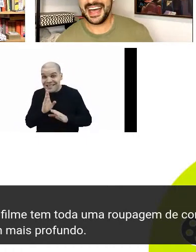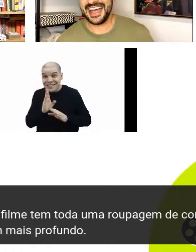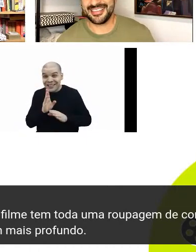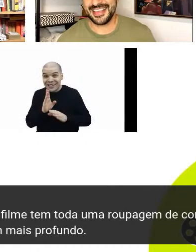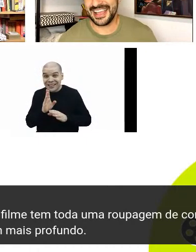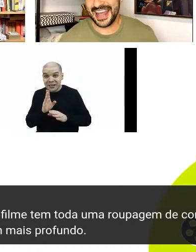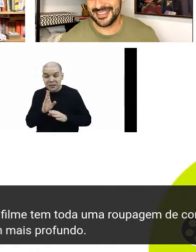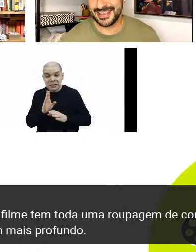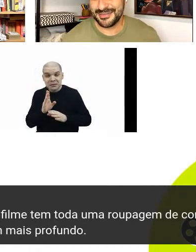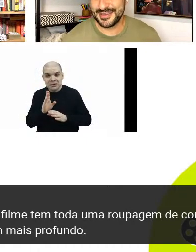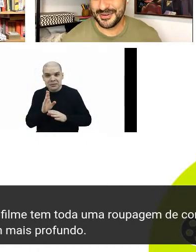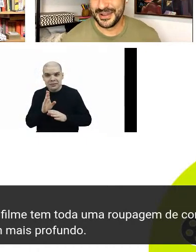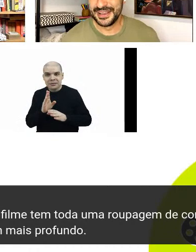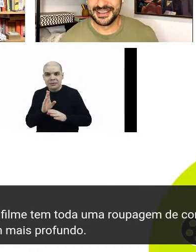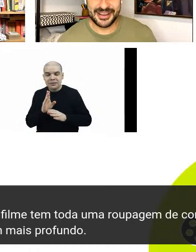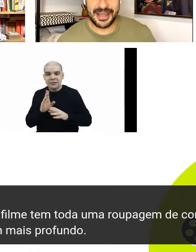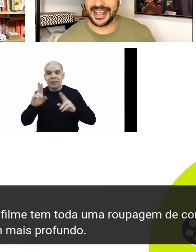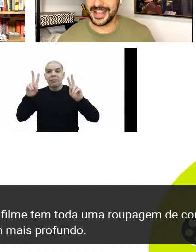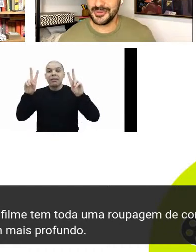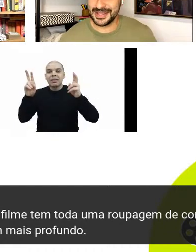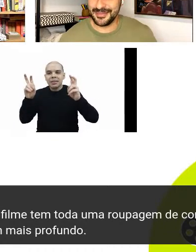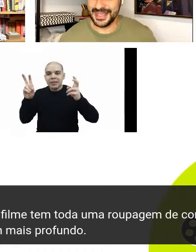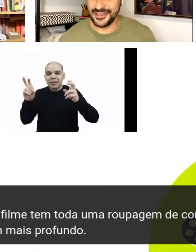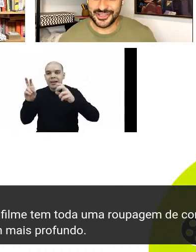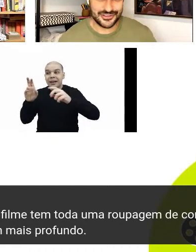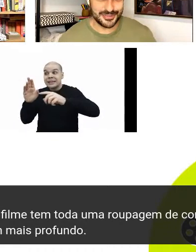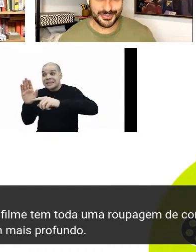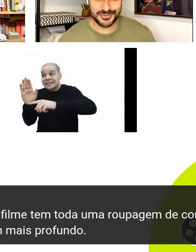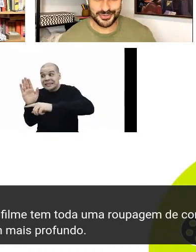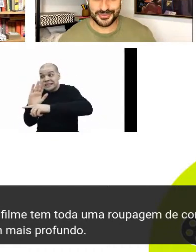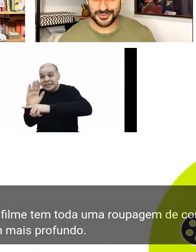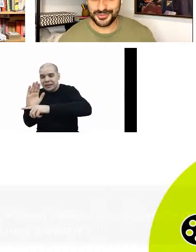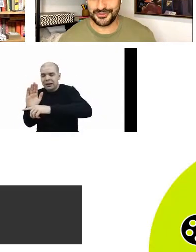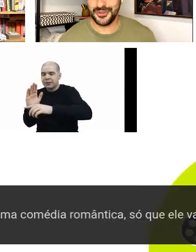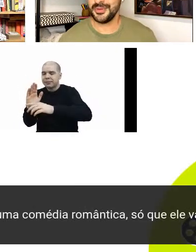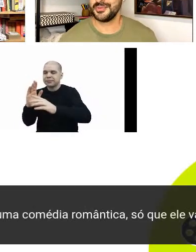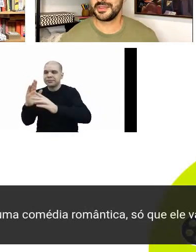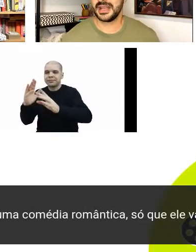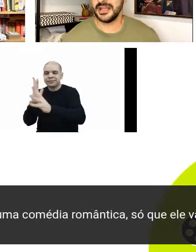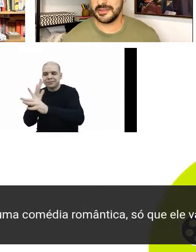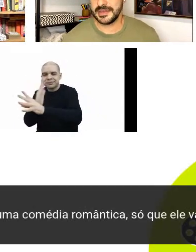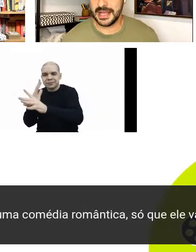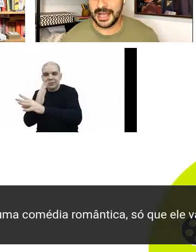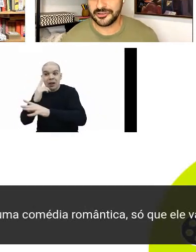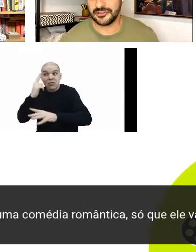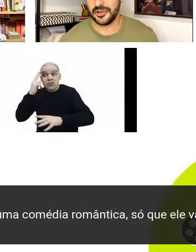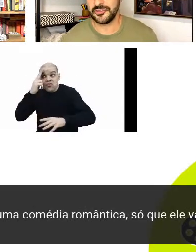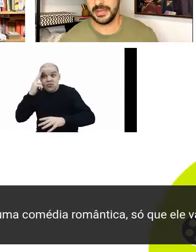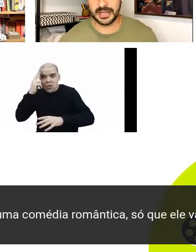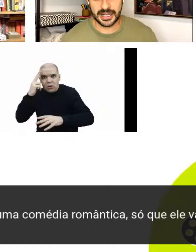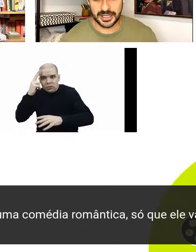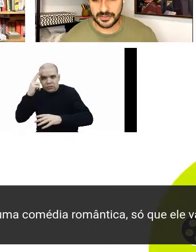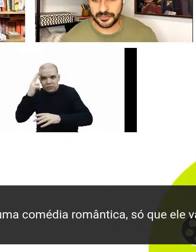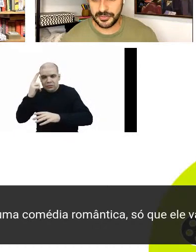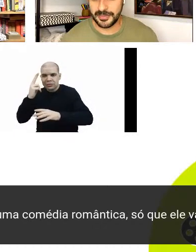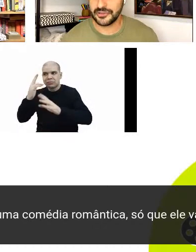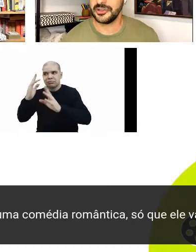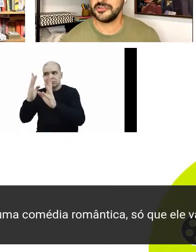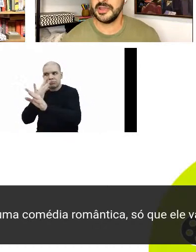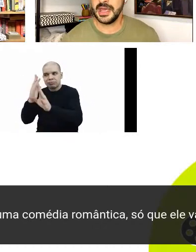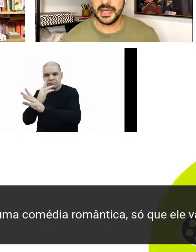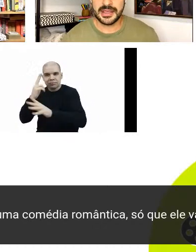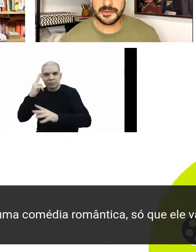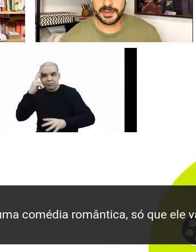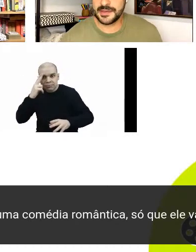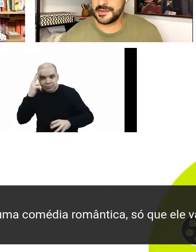assim, ah, se é grátis, deve ser um, não, é gratuitamente, é tipo um filme dos grandes cineastas norte-americanos, um filme